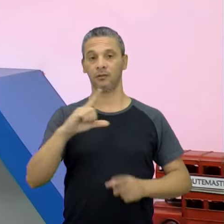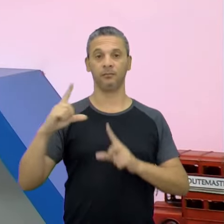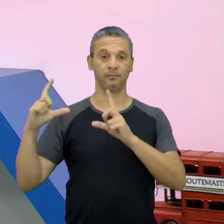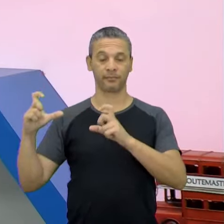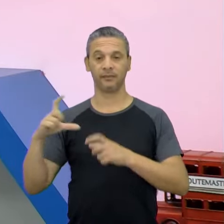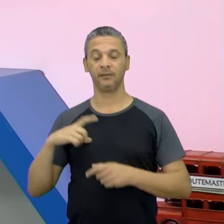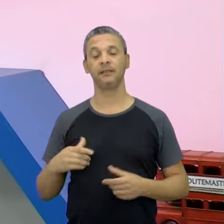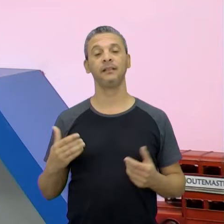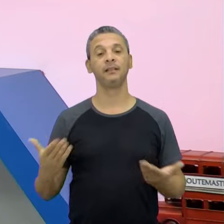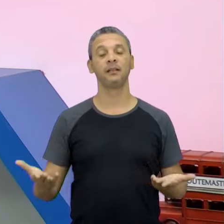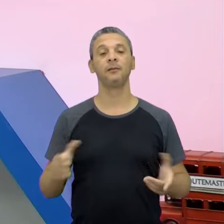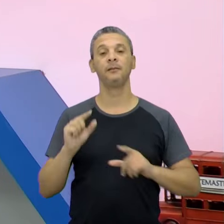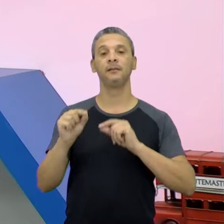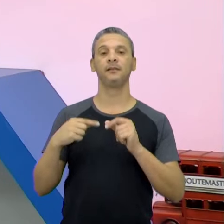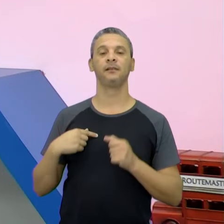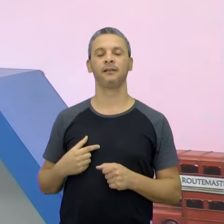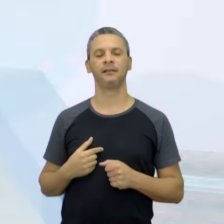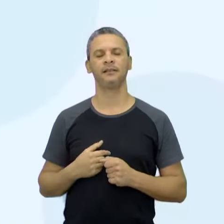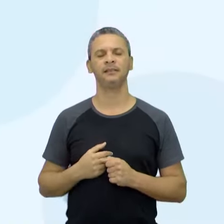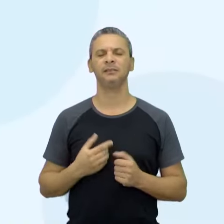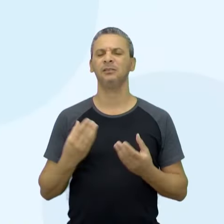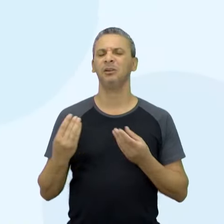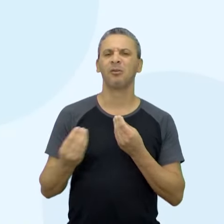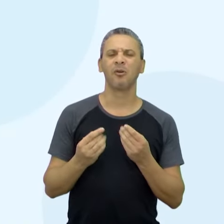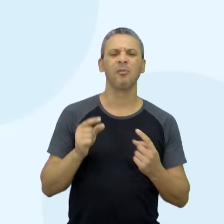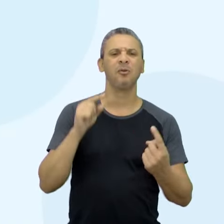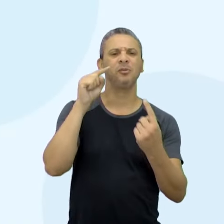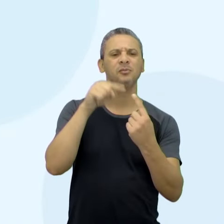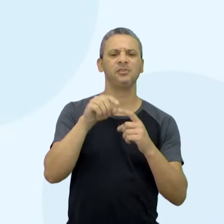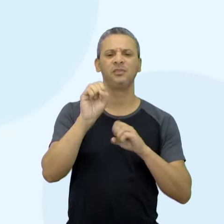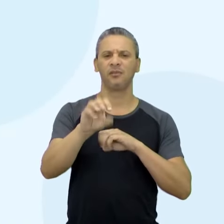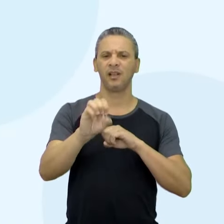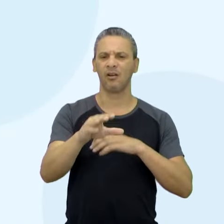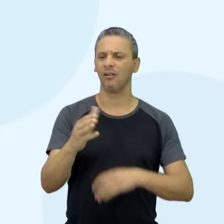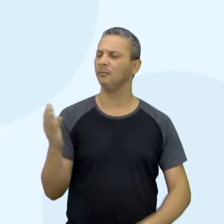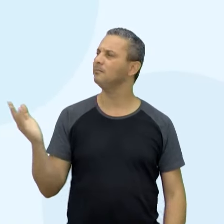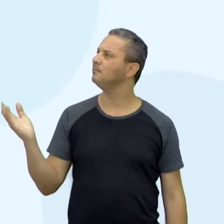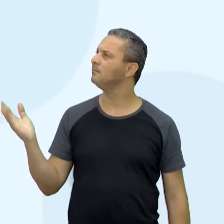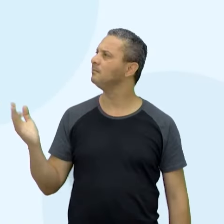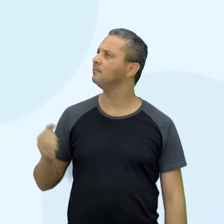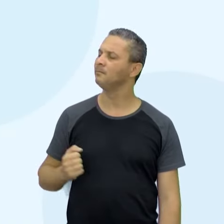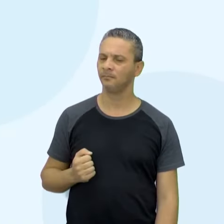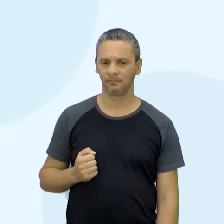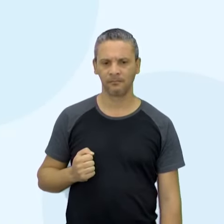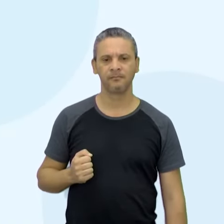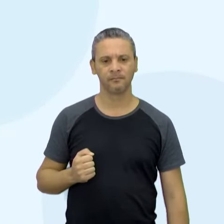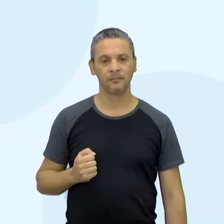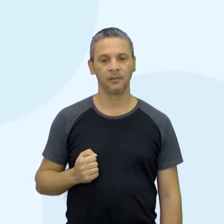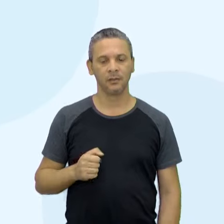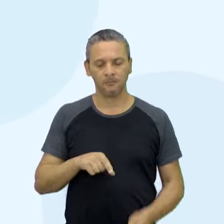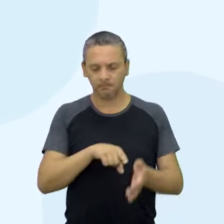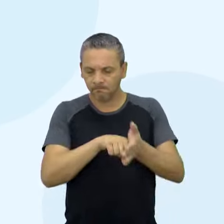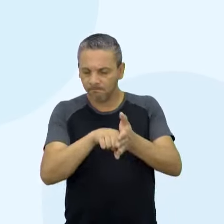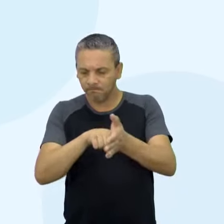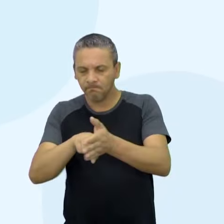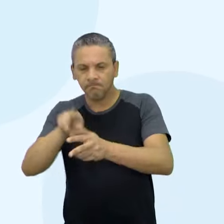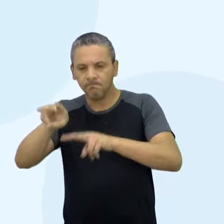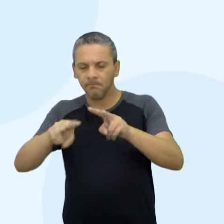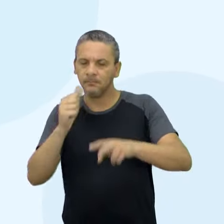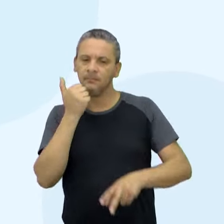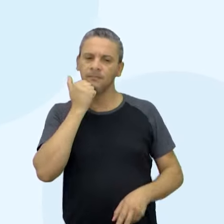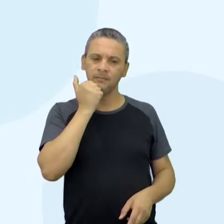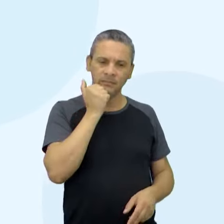um print. E aí, o eixo estruturante, os objetivos para vocês. O nosso eixo estruturante é a investigação científica.